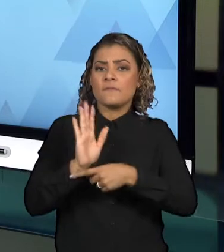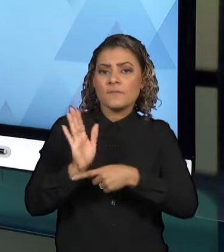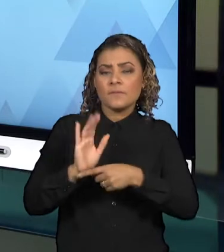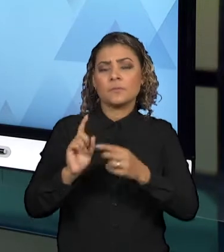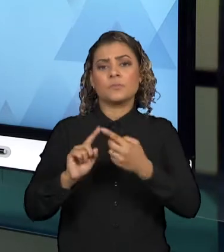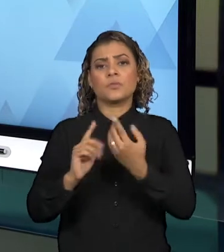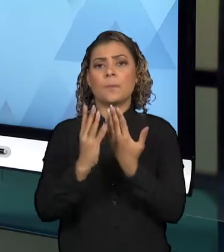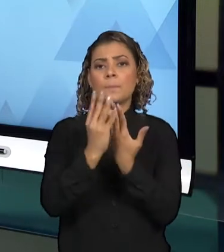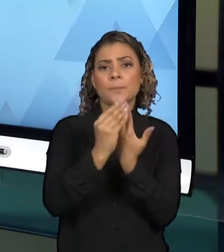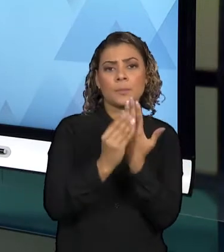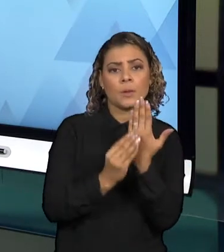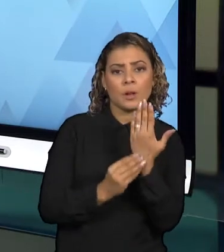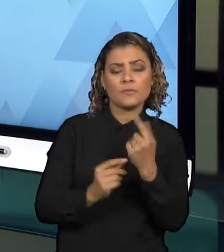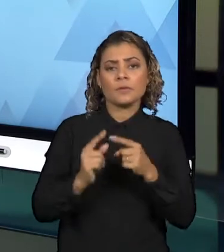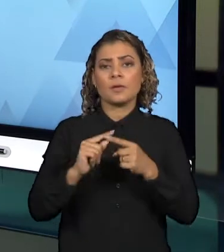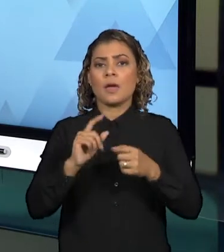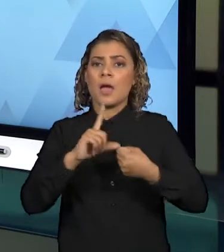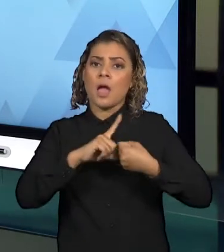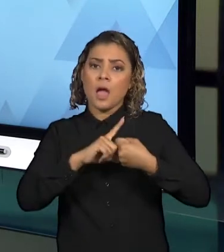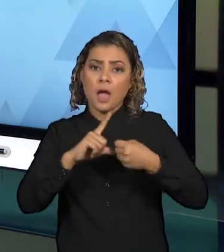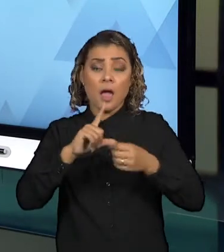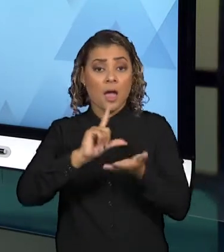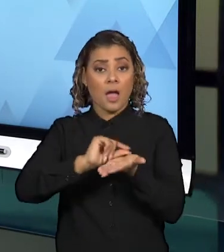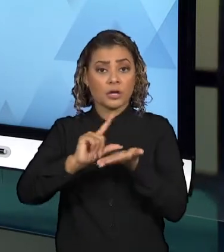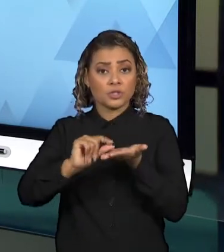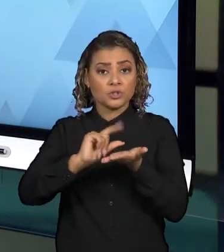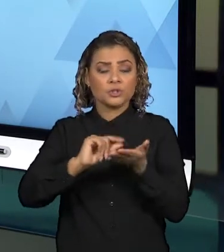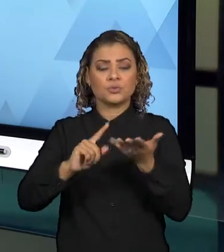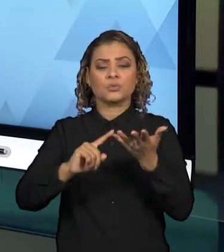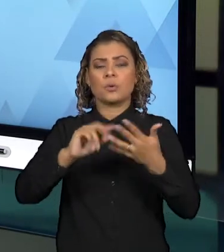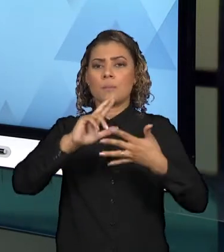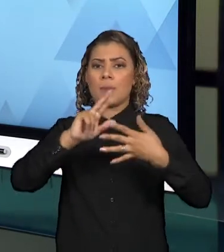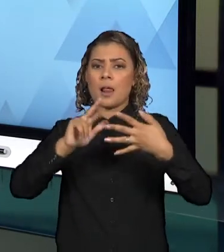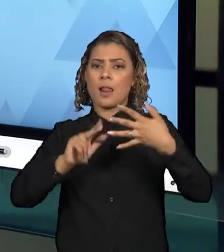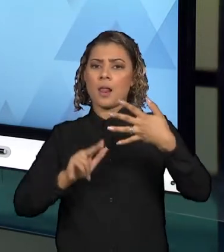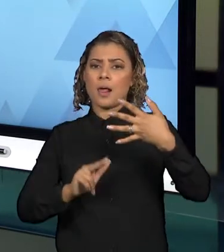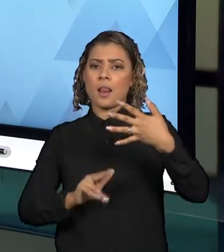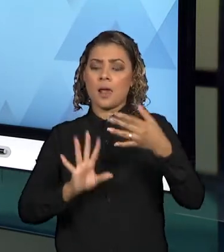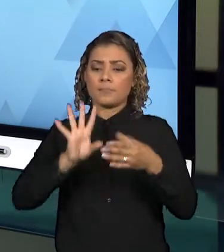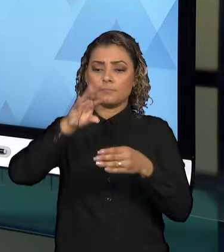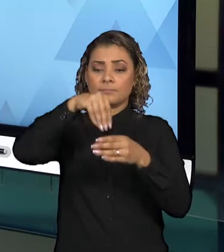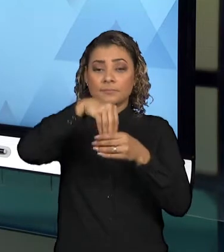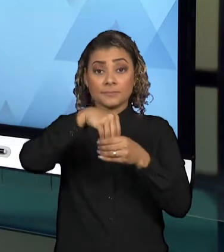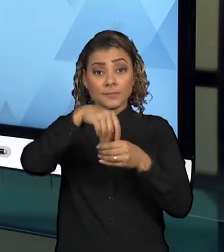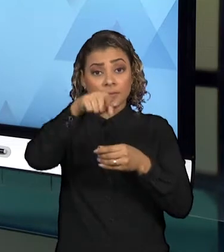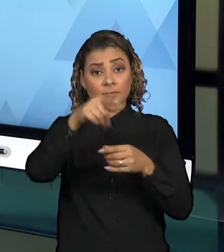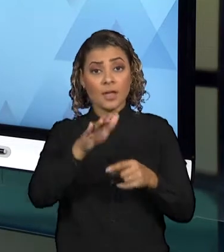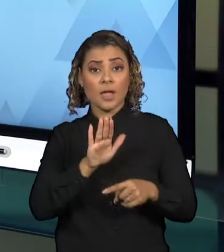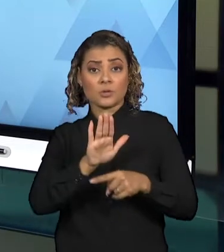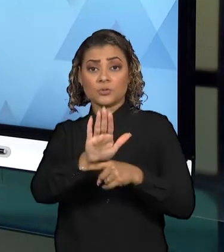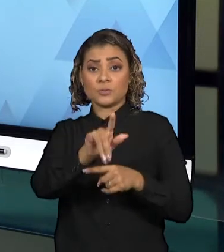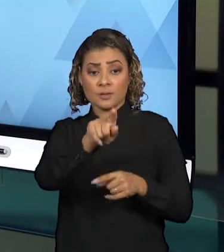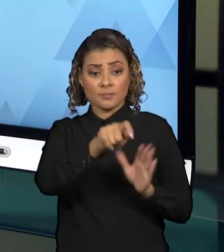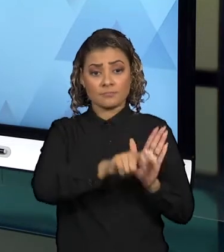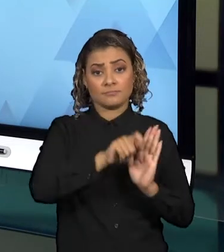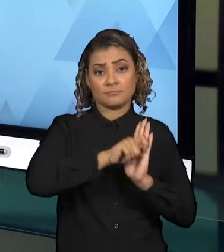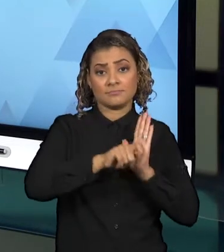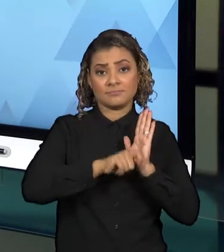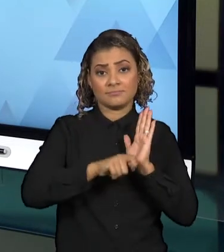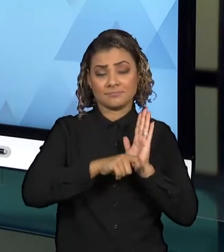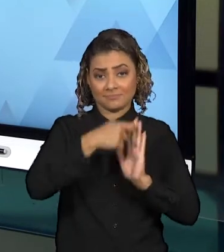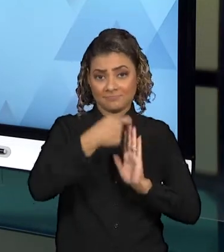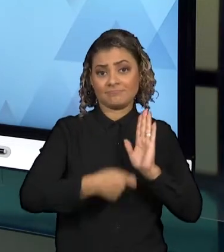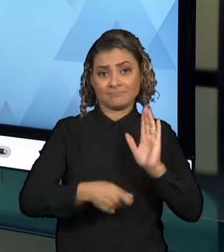bibliografias e alguns artigos que vão trazer esse embasamento teórico durante a escrita desse relatório.